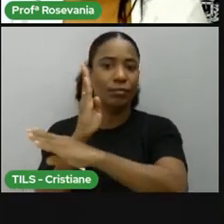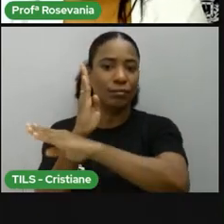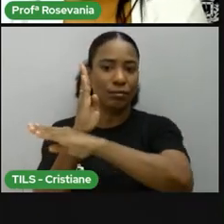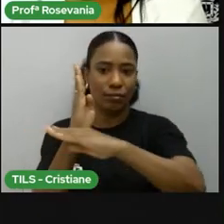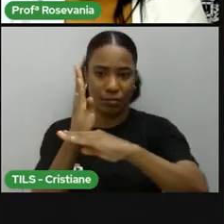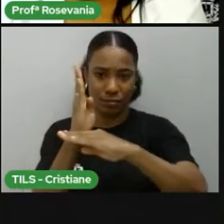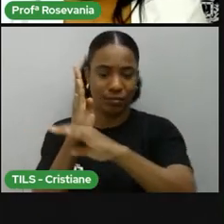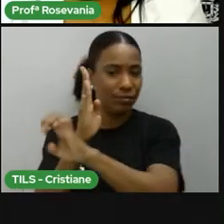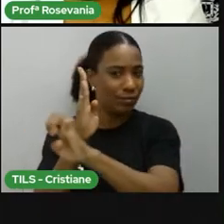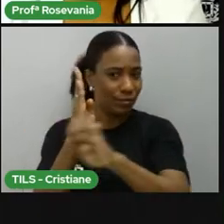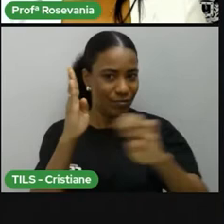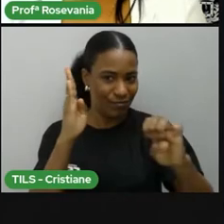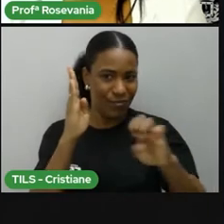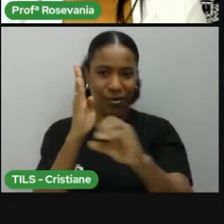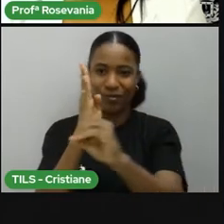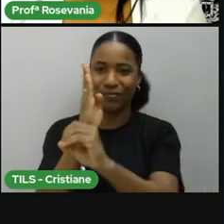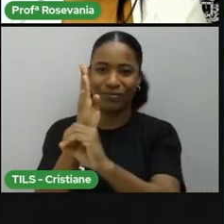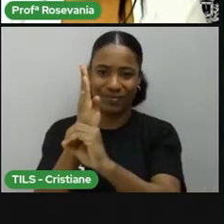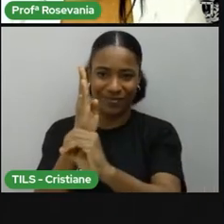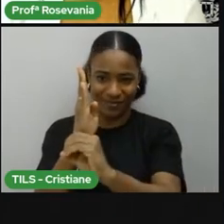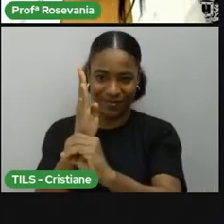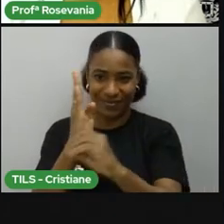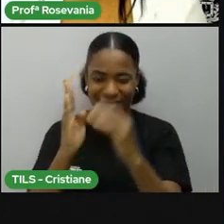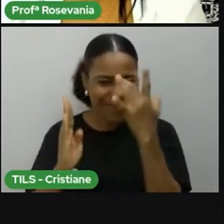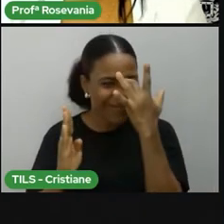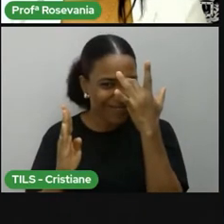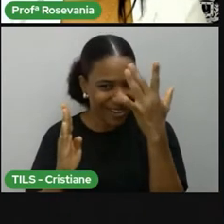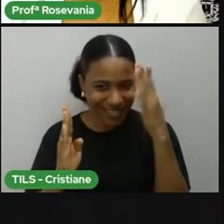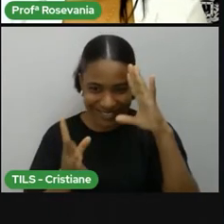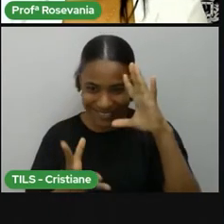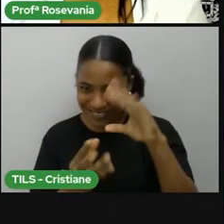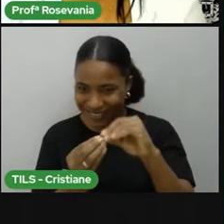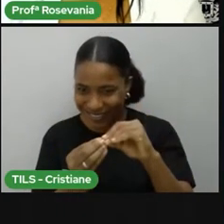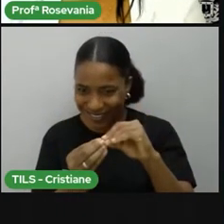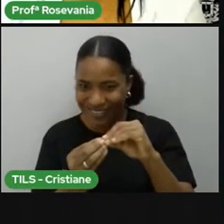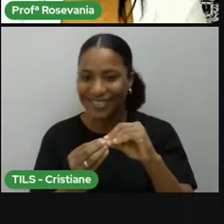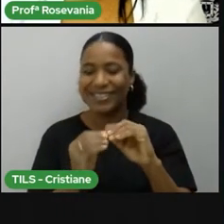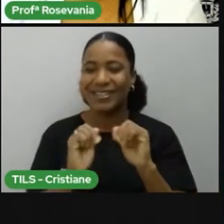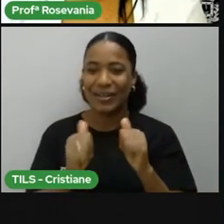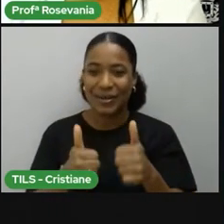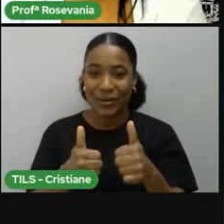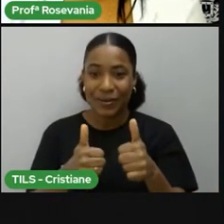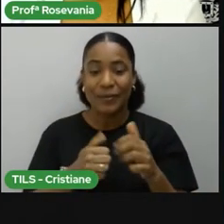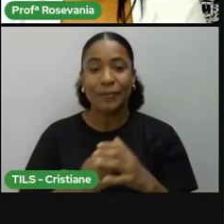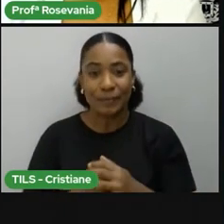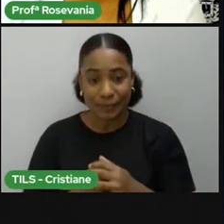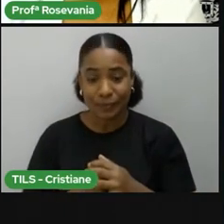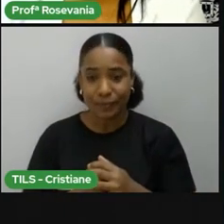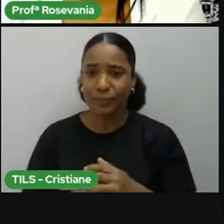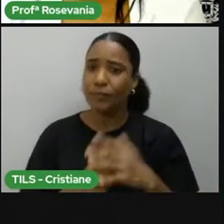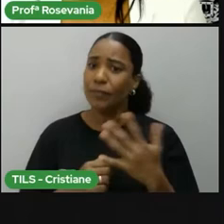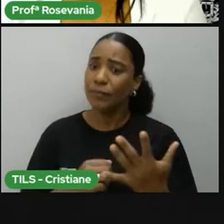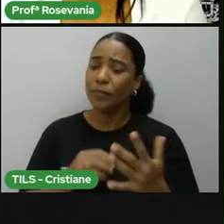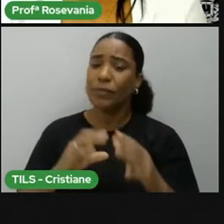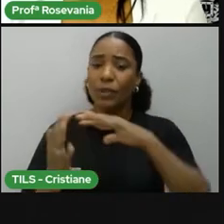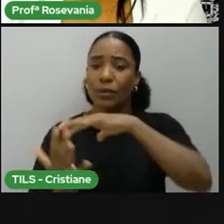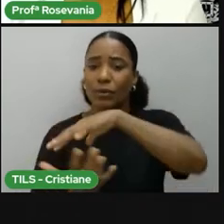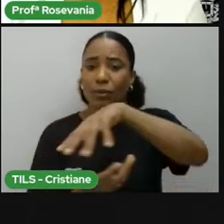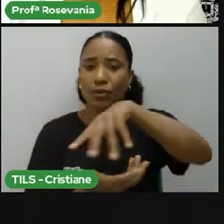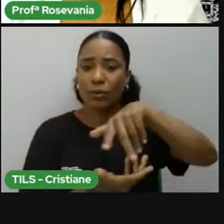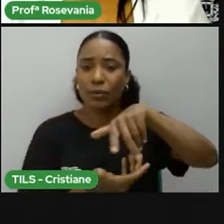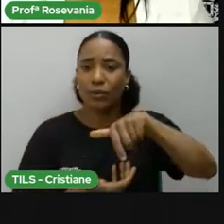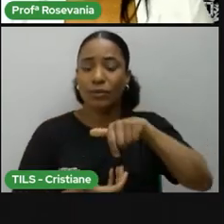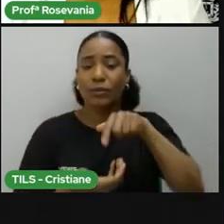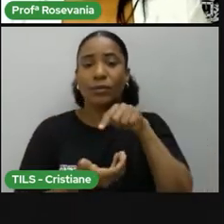do Equador. Entendido isso? Bem facinho, né? Aí eu tenho as linhas verticais. Ao